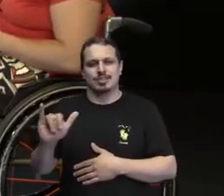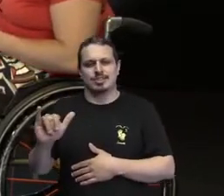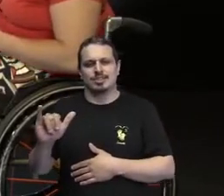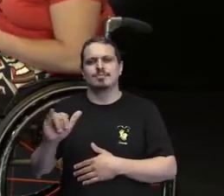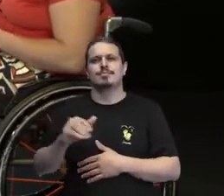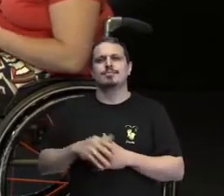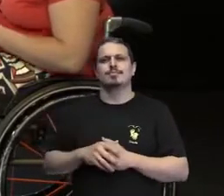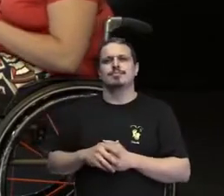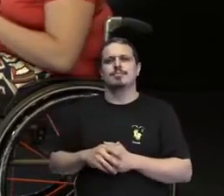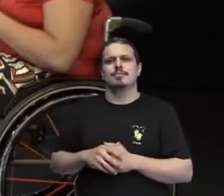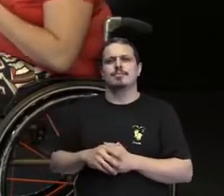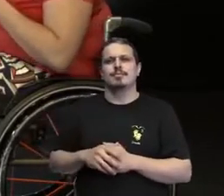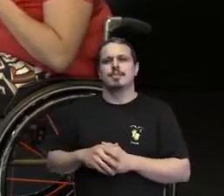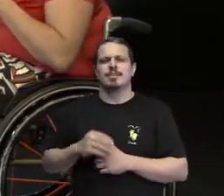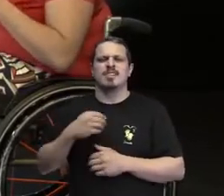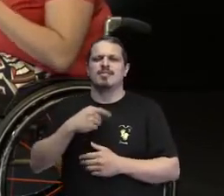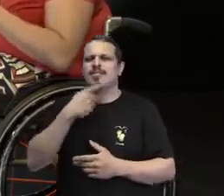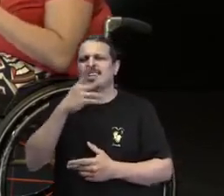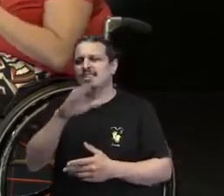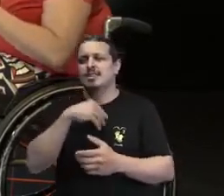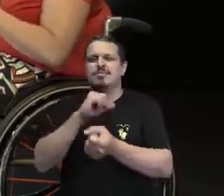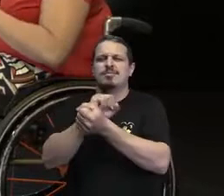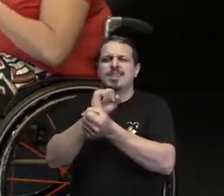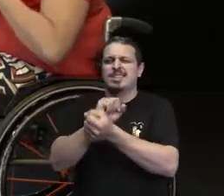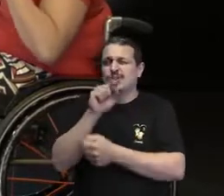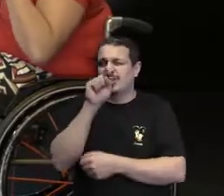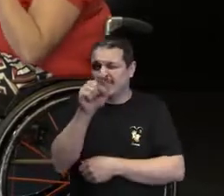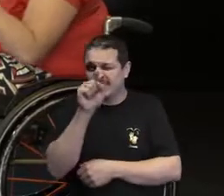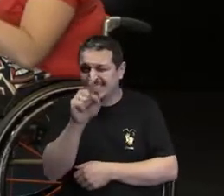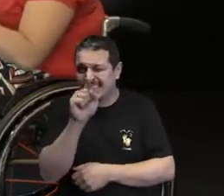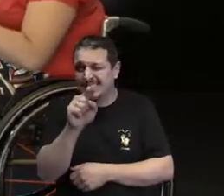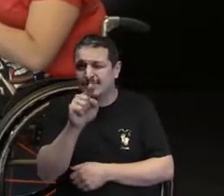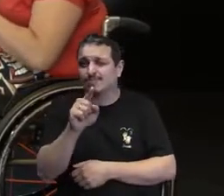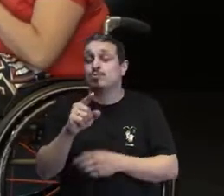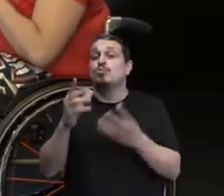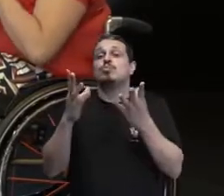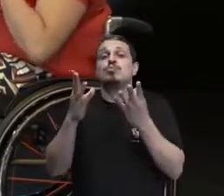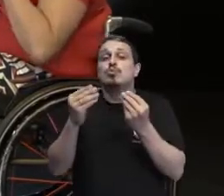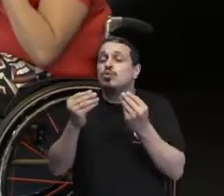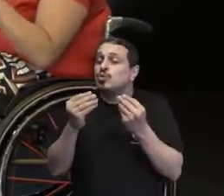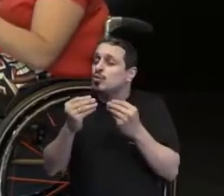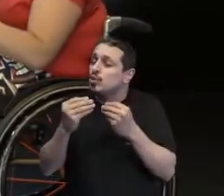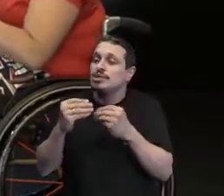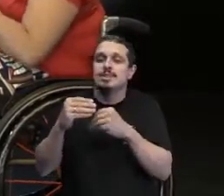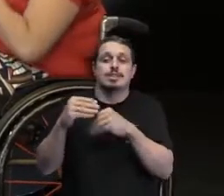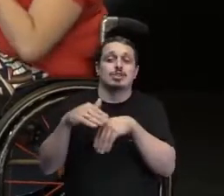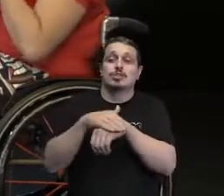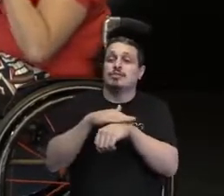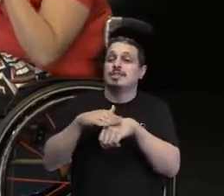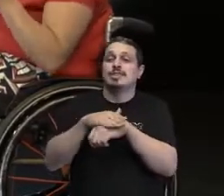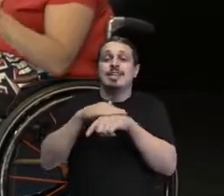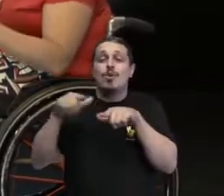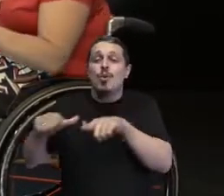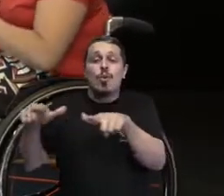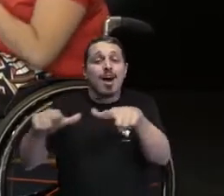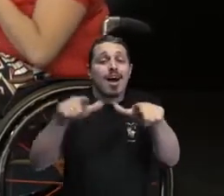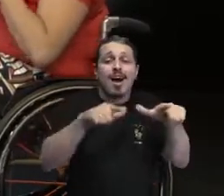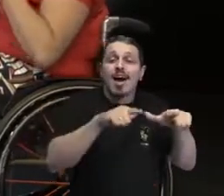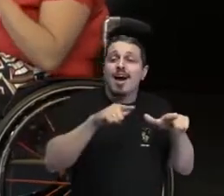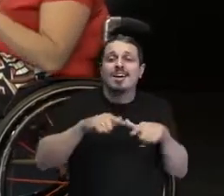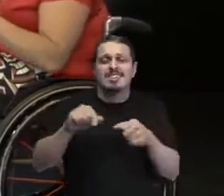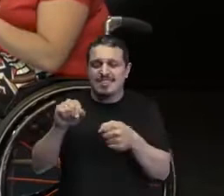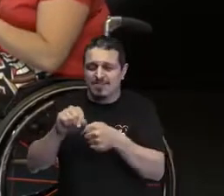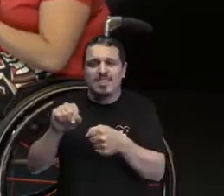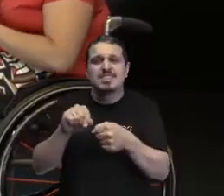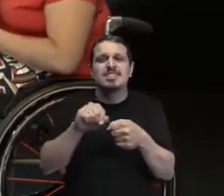Pequena Loh, eu espero te encontrar em muitas conversas, em muitos lugares, em muitas empresas, em muitos